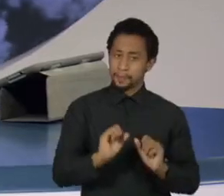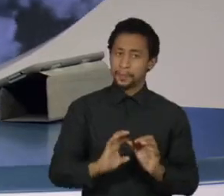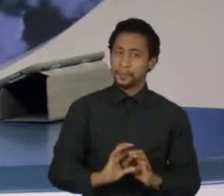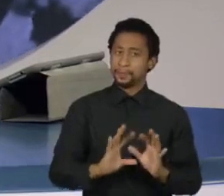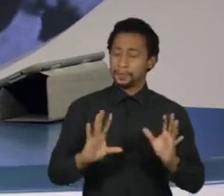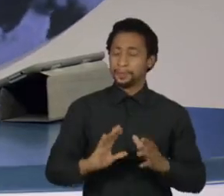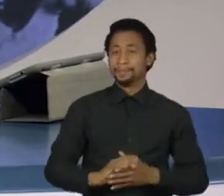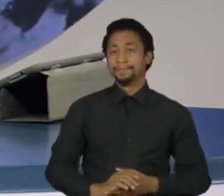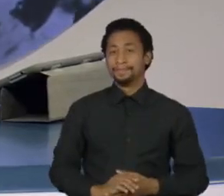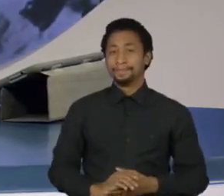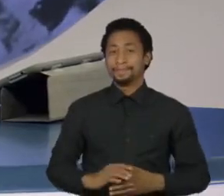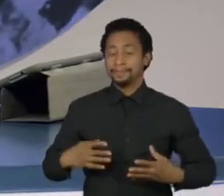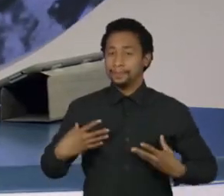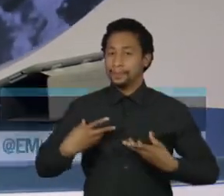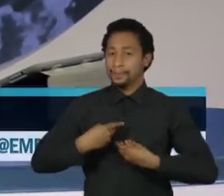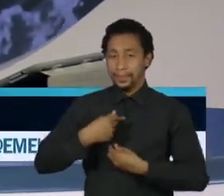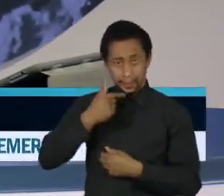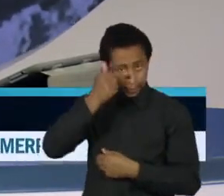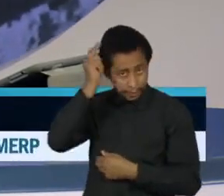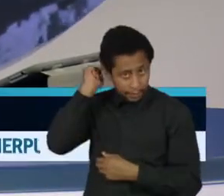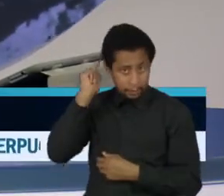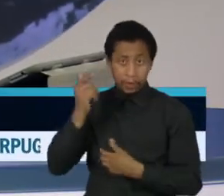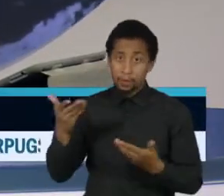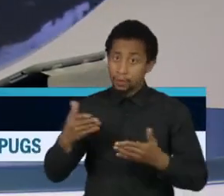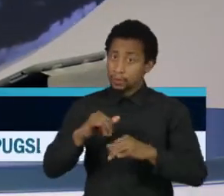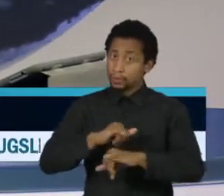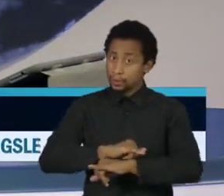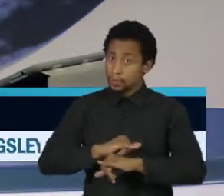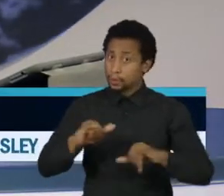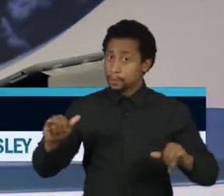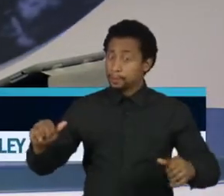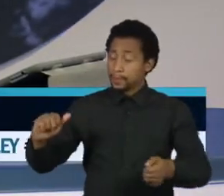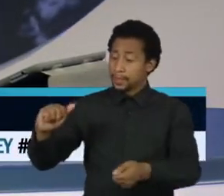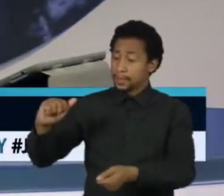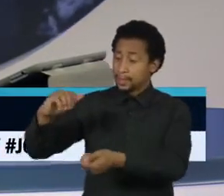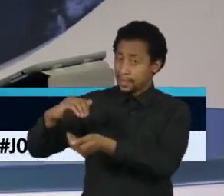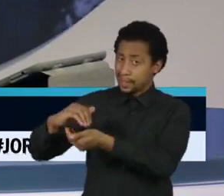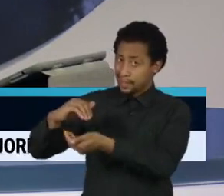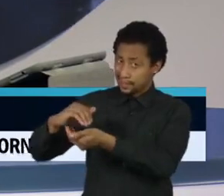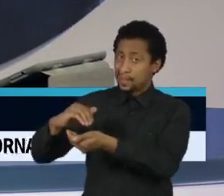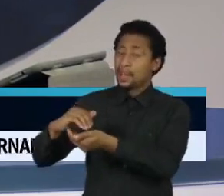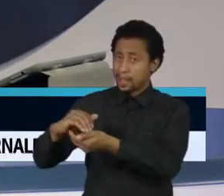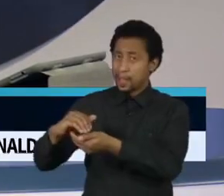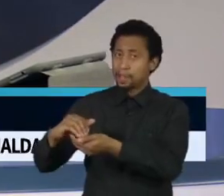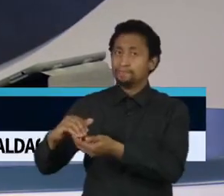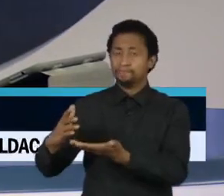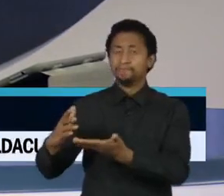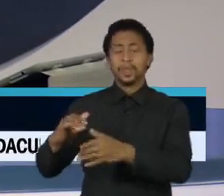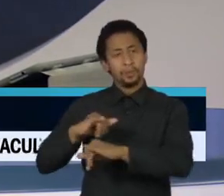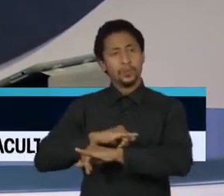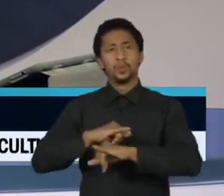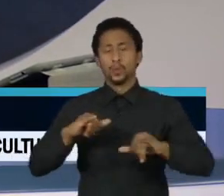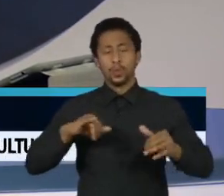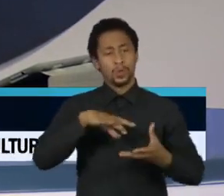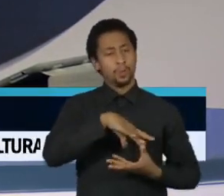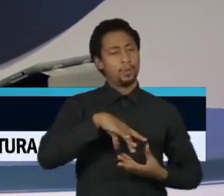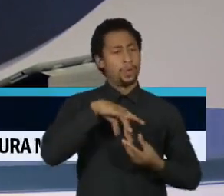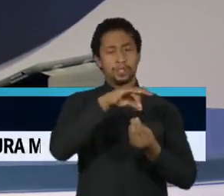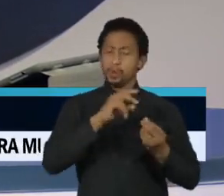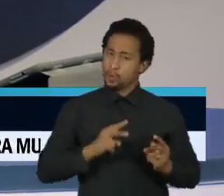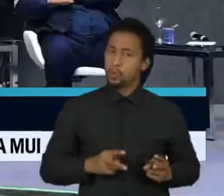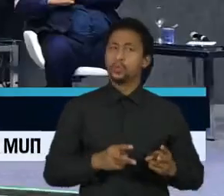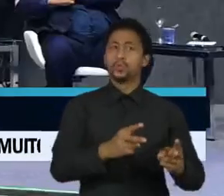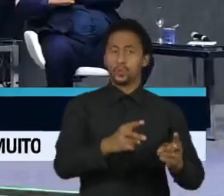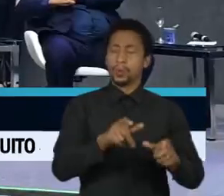O ministro Alexandre de Moraes disse hoje que o TSE vai garantir que o ganhador das eleições de outubro será diplomado como presidente da